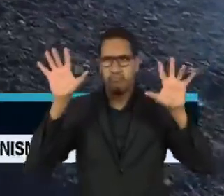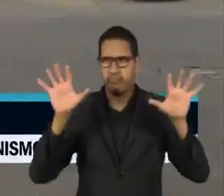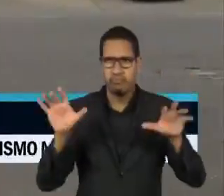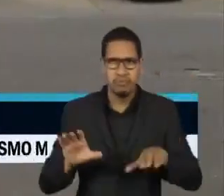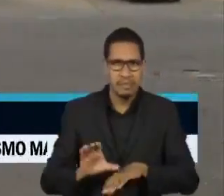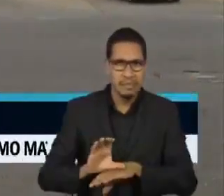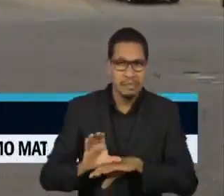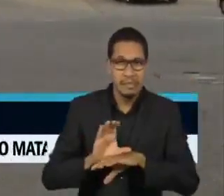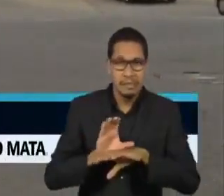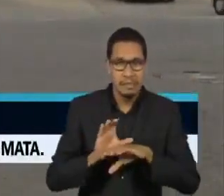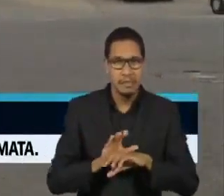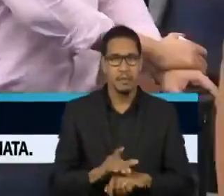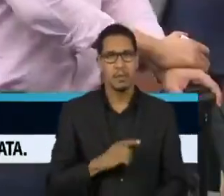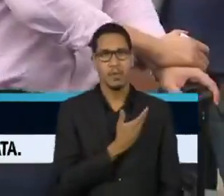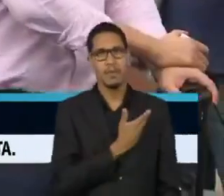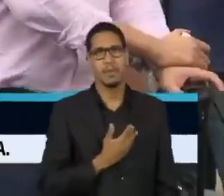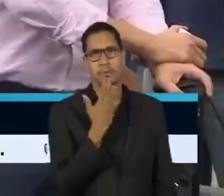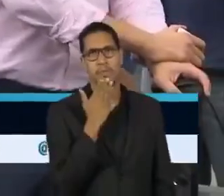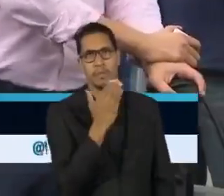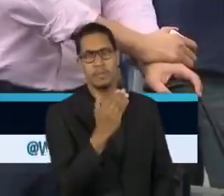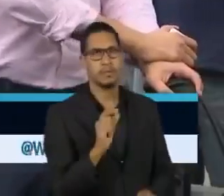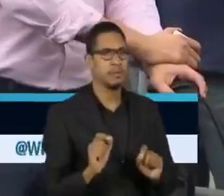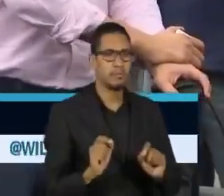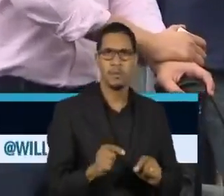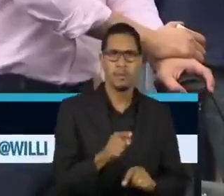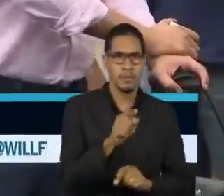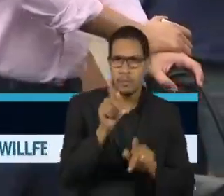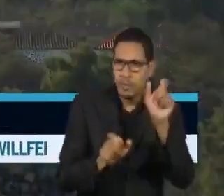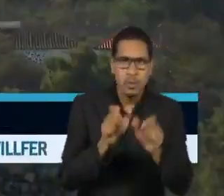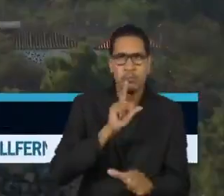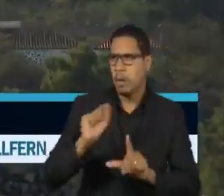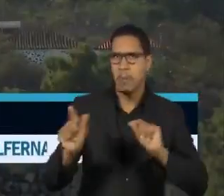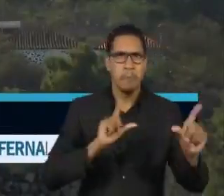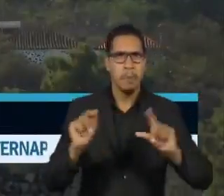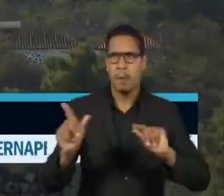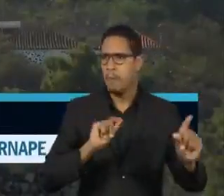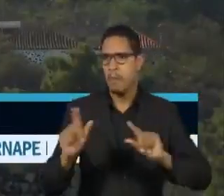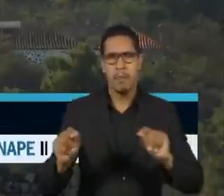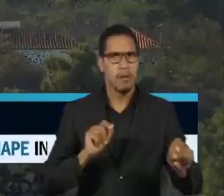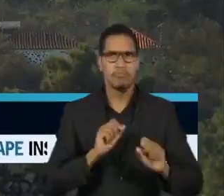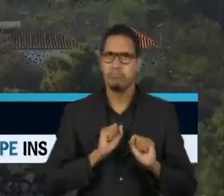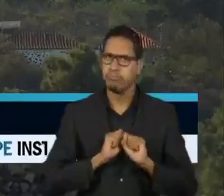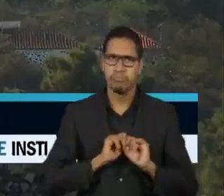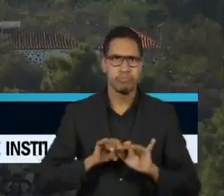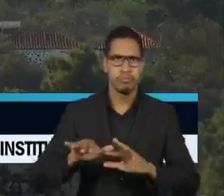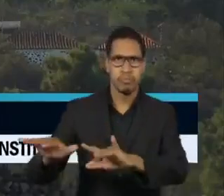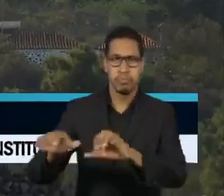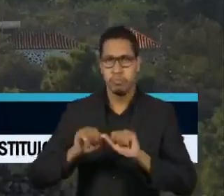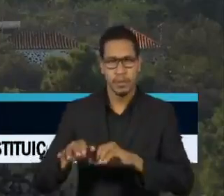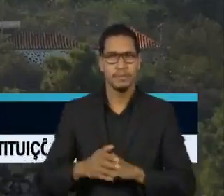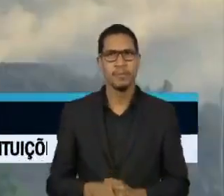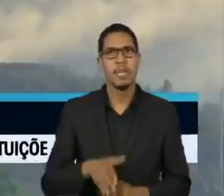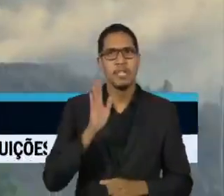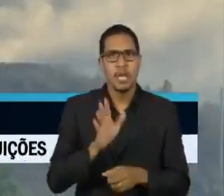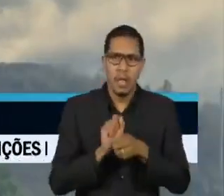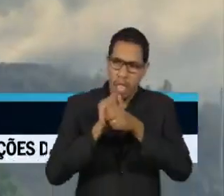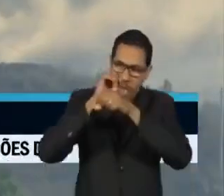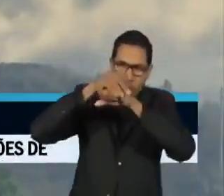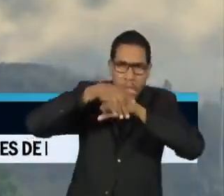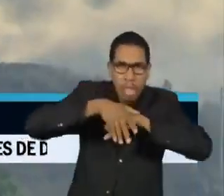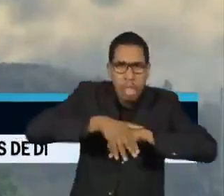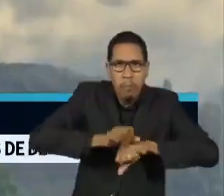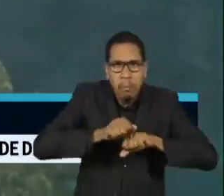ordenar a evacuação obrigatória de vários bairros da cidade de El Paso. A lava do vulcão já destruiu 420